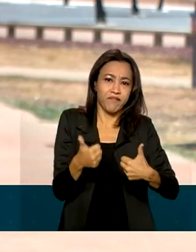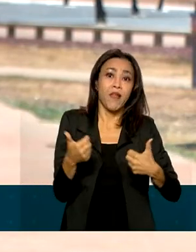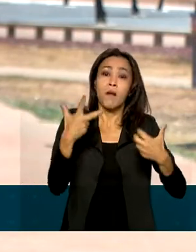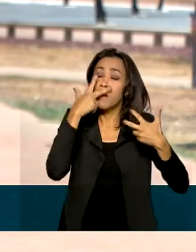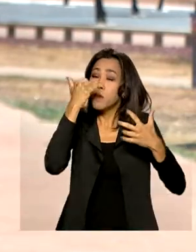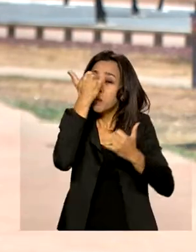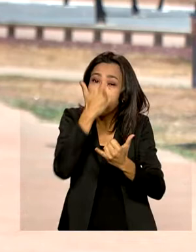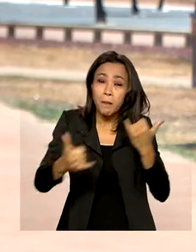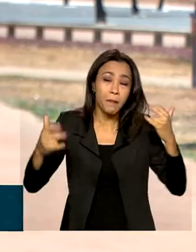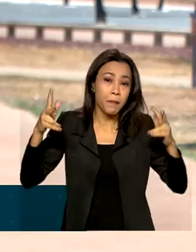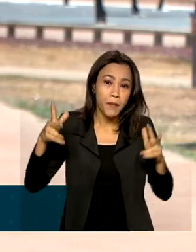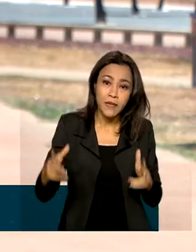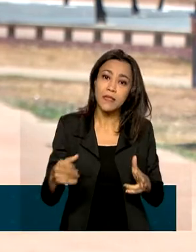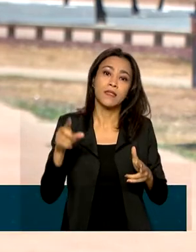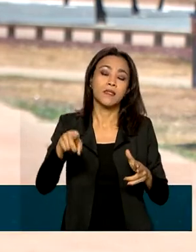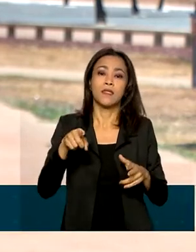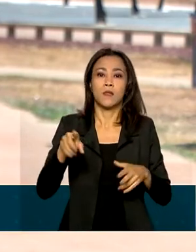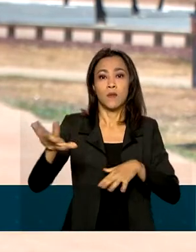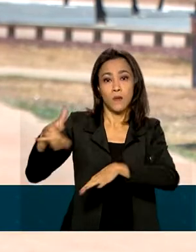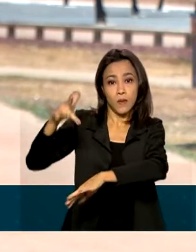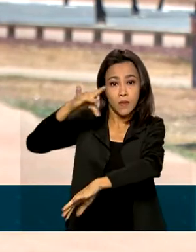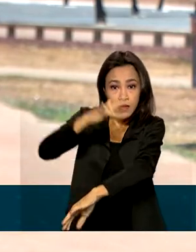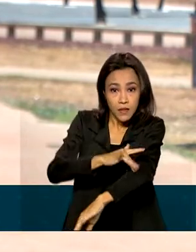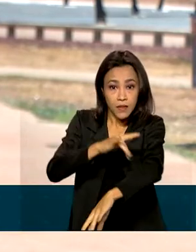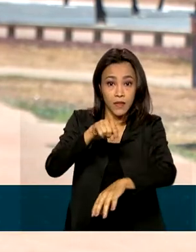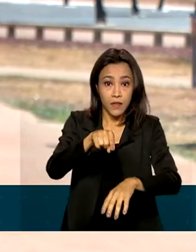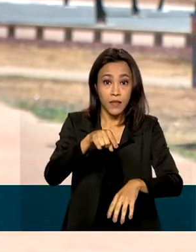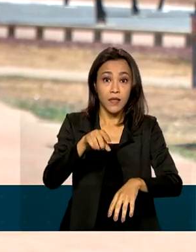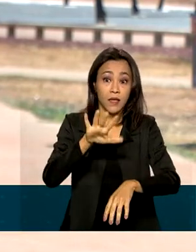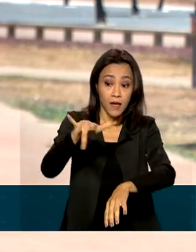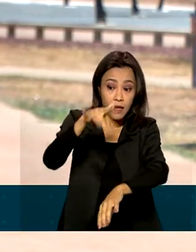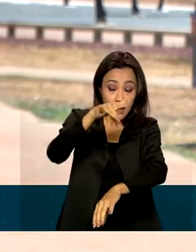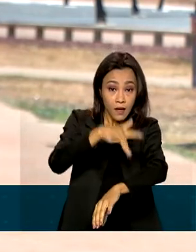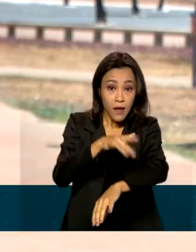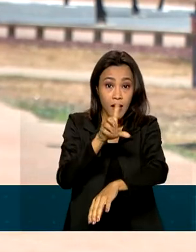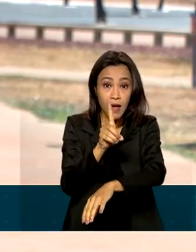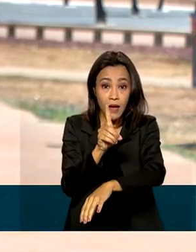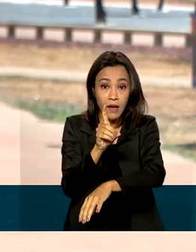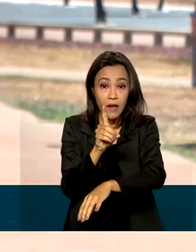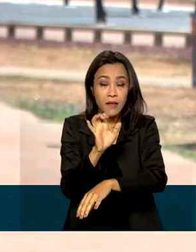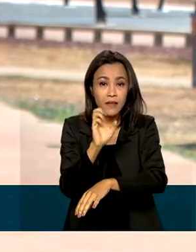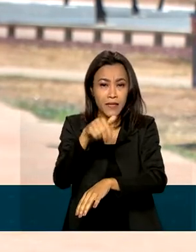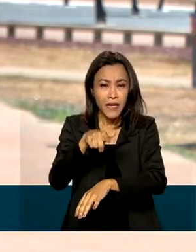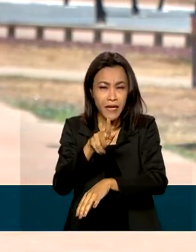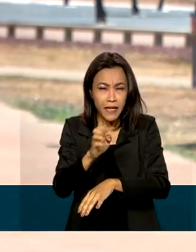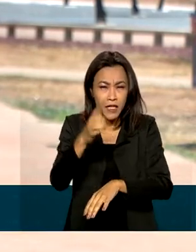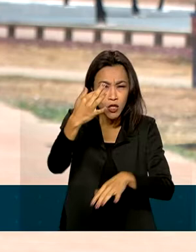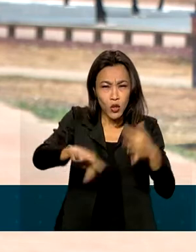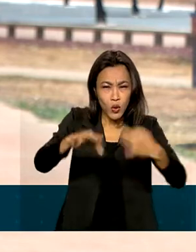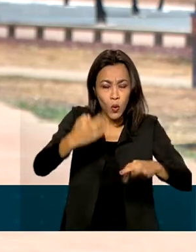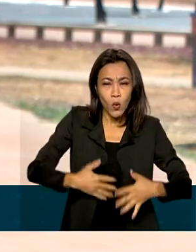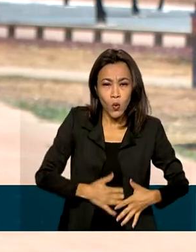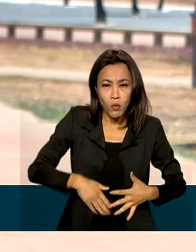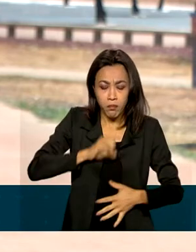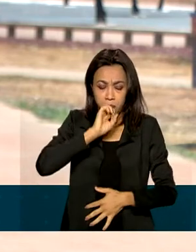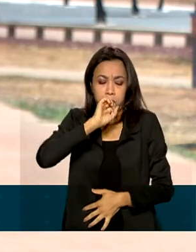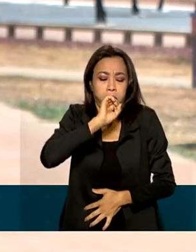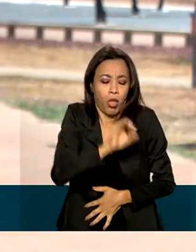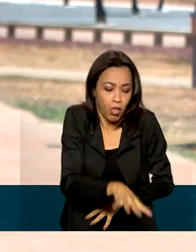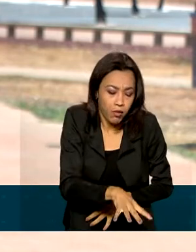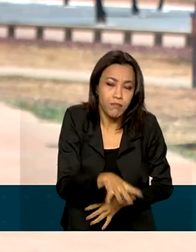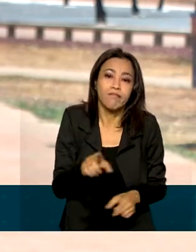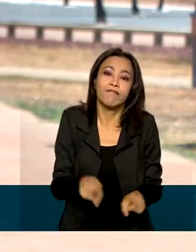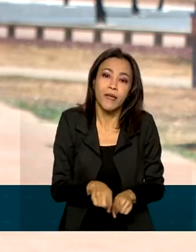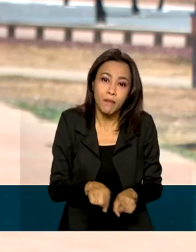parecidos. Mas, segundo os especialistas, a dengue costuma acrescentar a esses sintomas dores no abdômen, náusea e vômito.